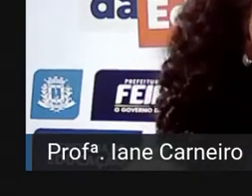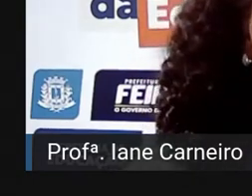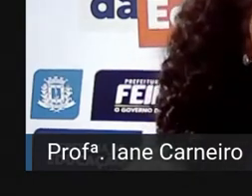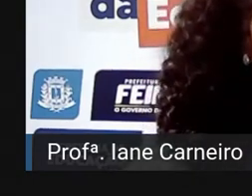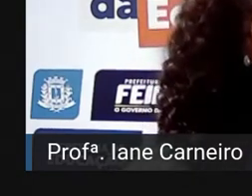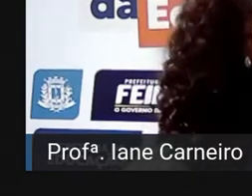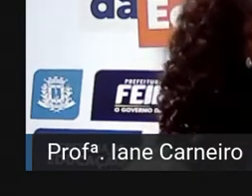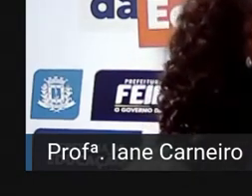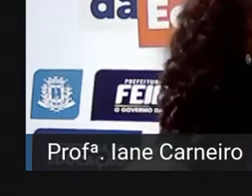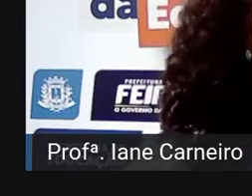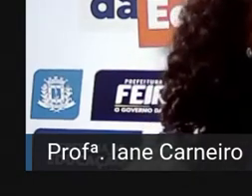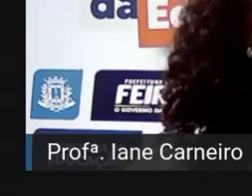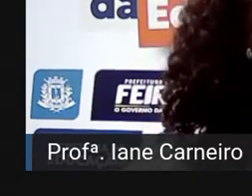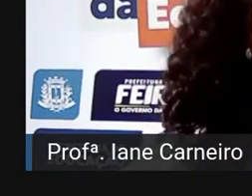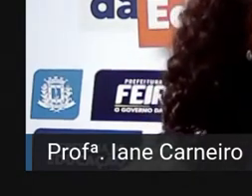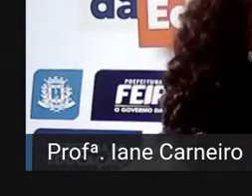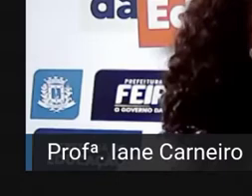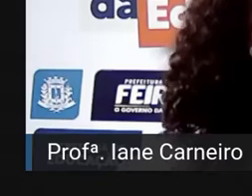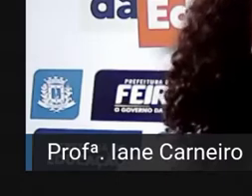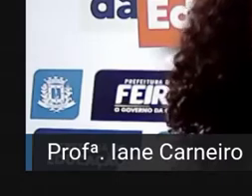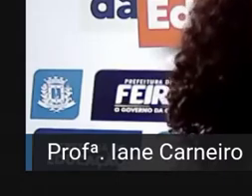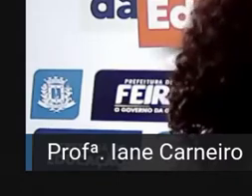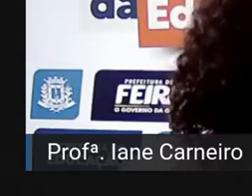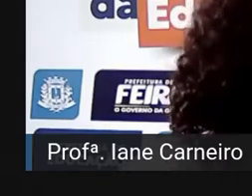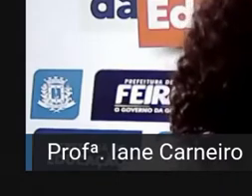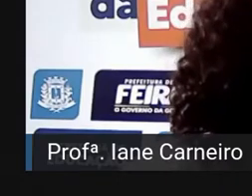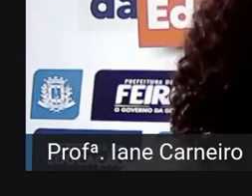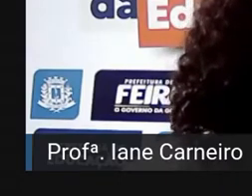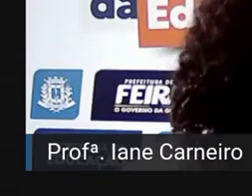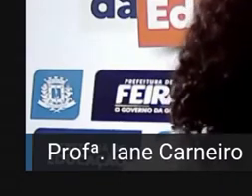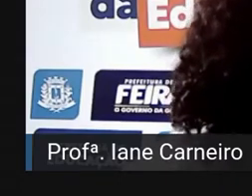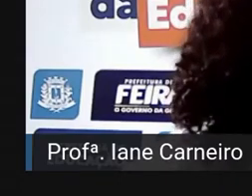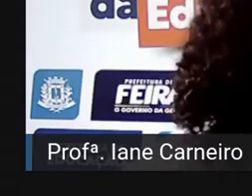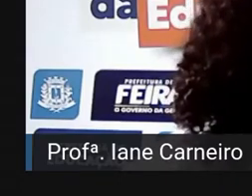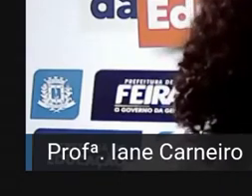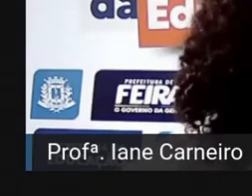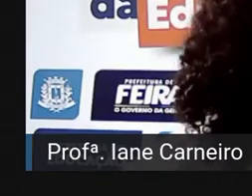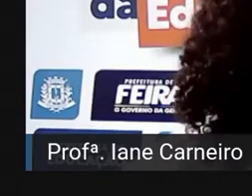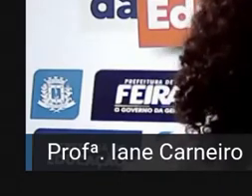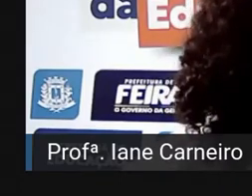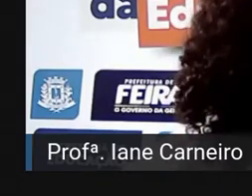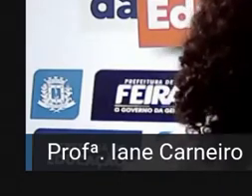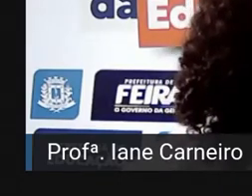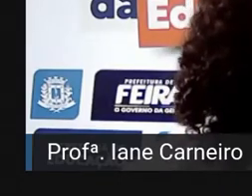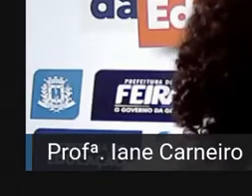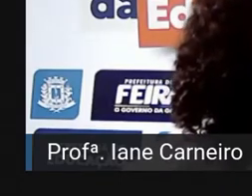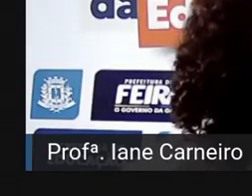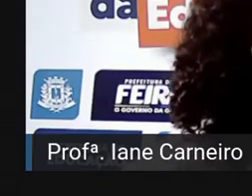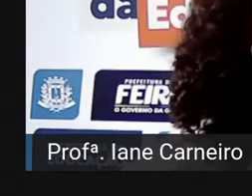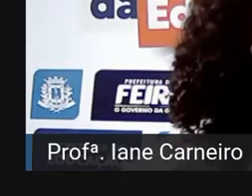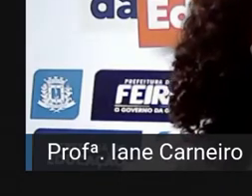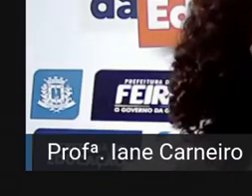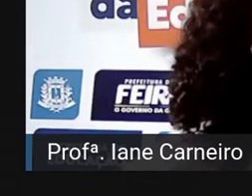uma vez com vocês o slide para a gente ir discutindo sobre essas questões, tá bom?